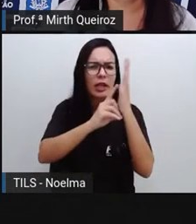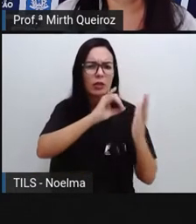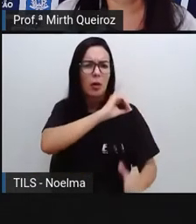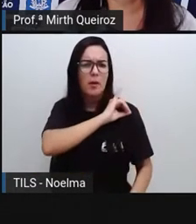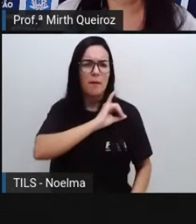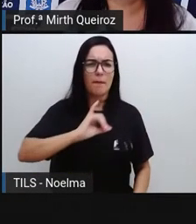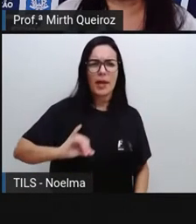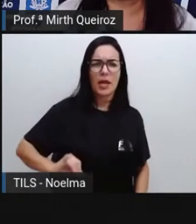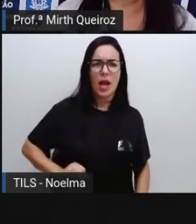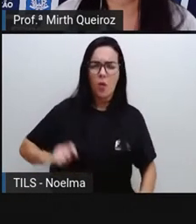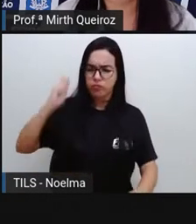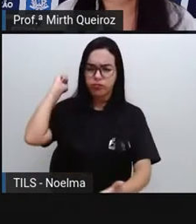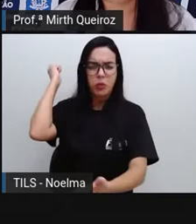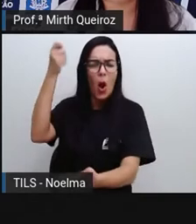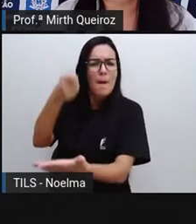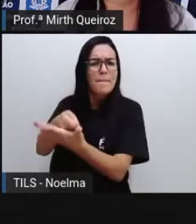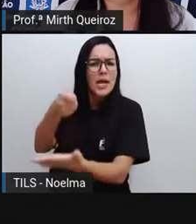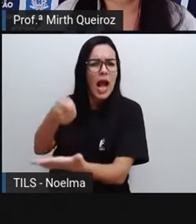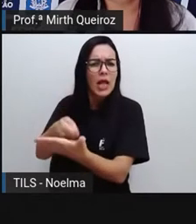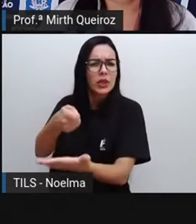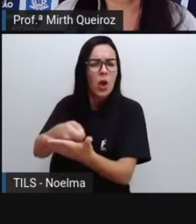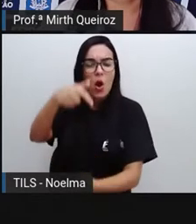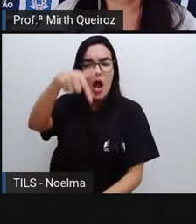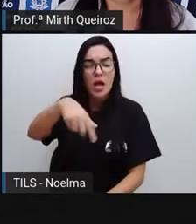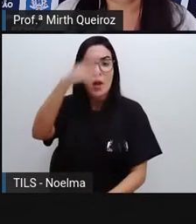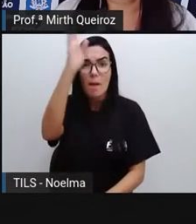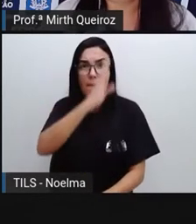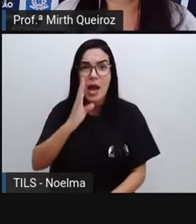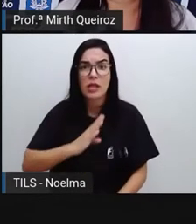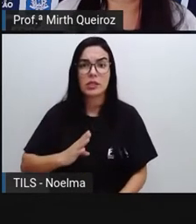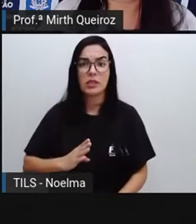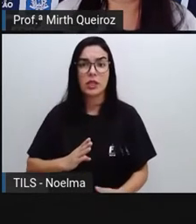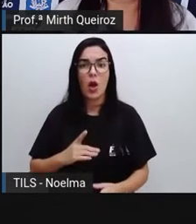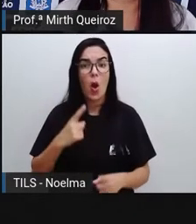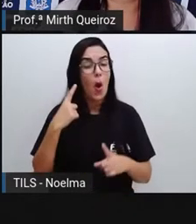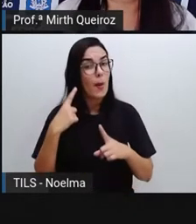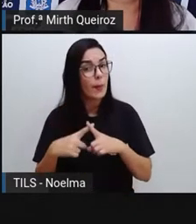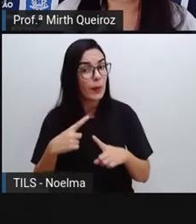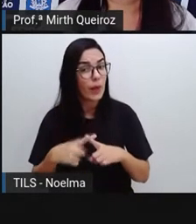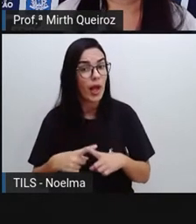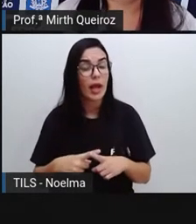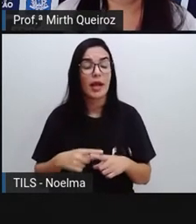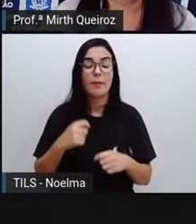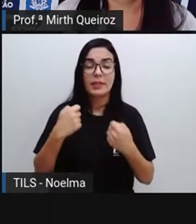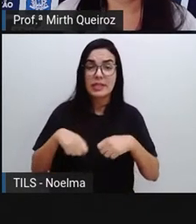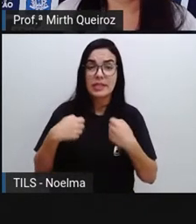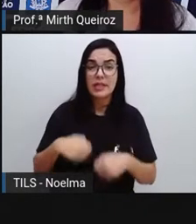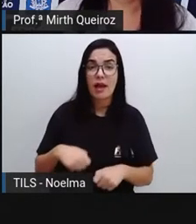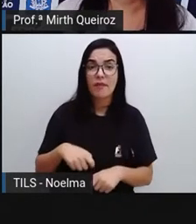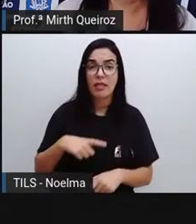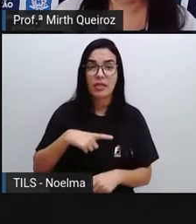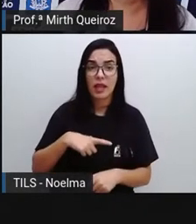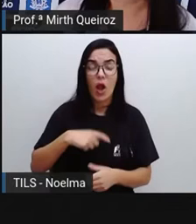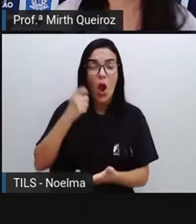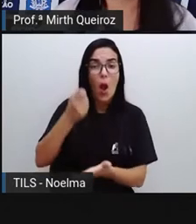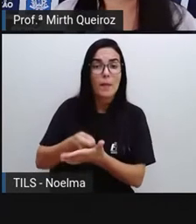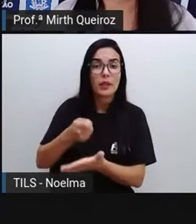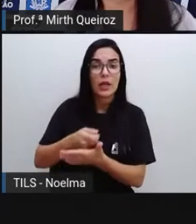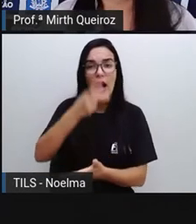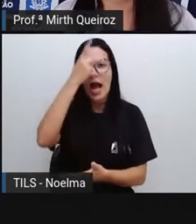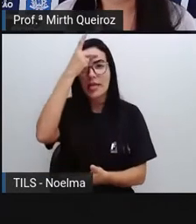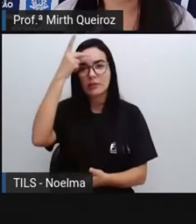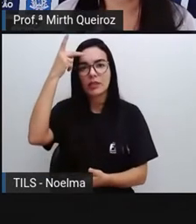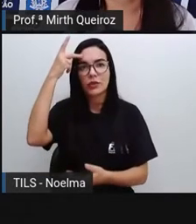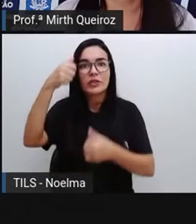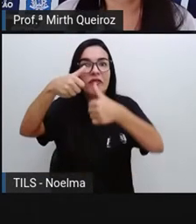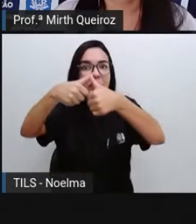ato tornou obrigatório no país, né? E por ser um ato obrigatório, as pessoas ficaram com